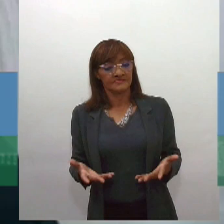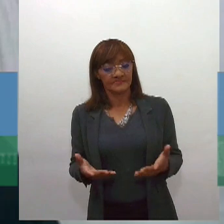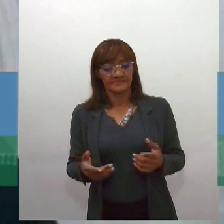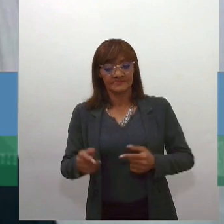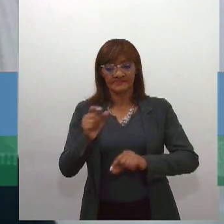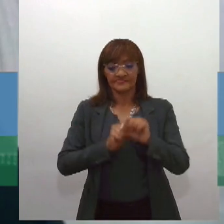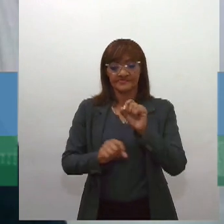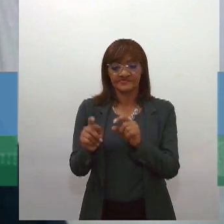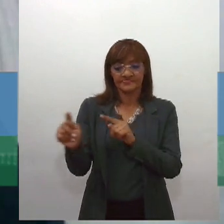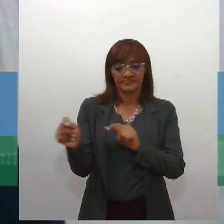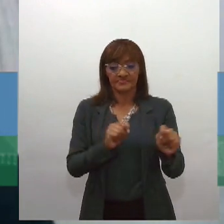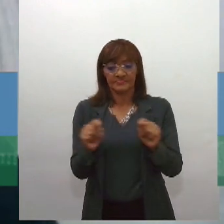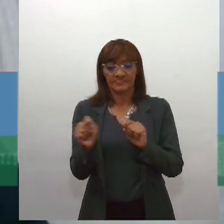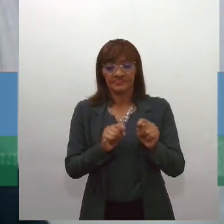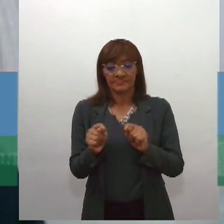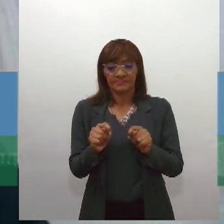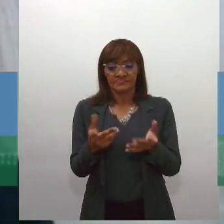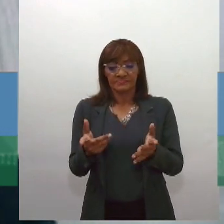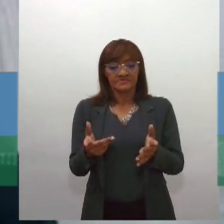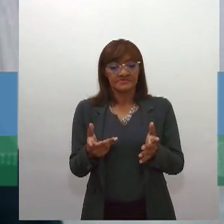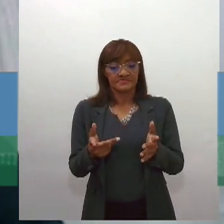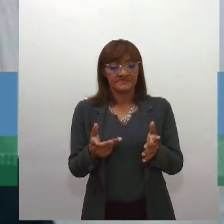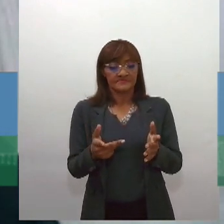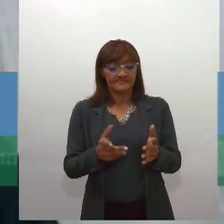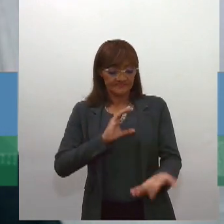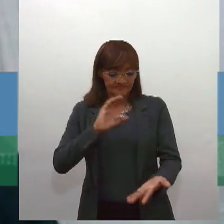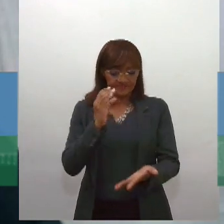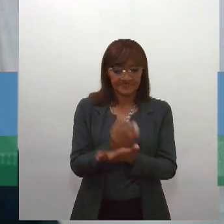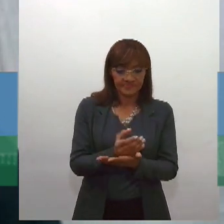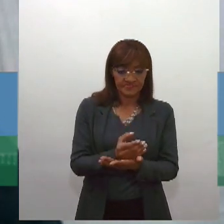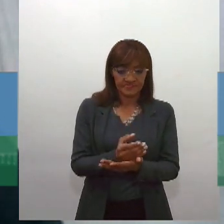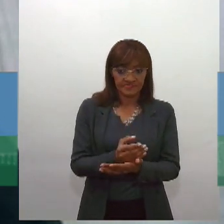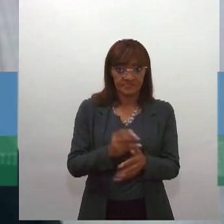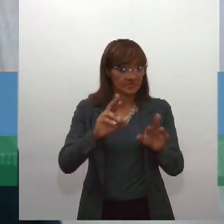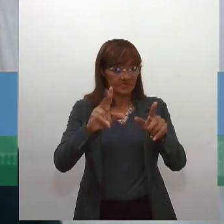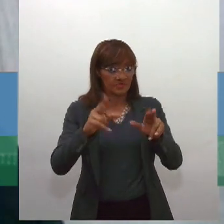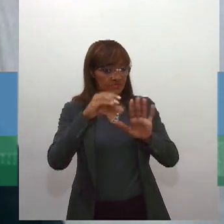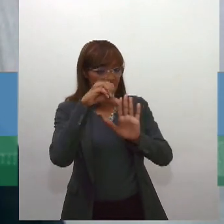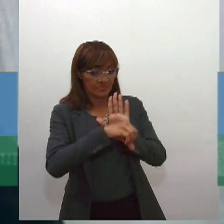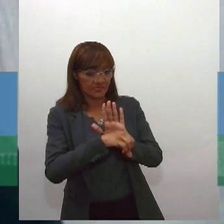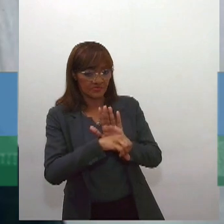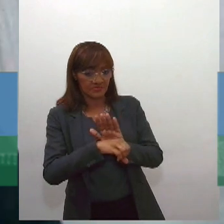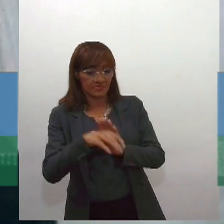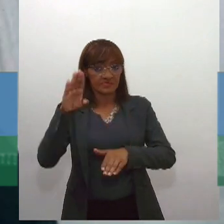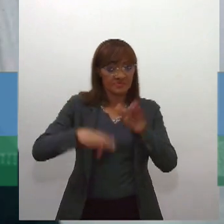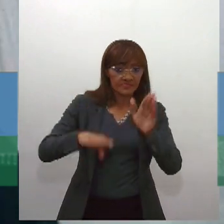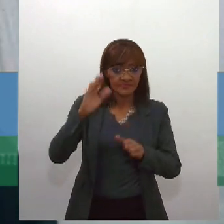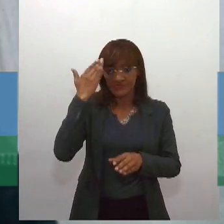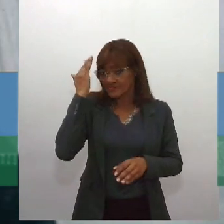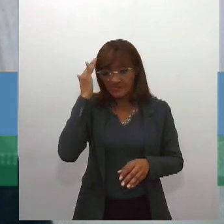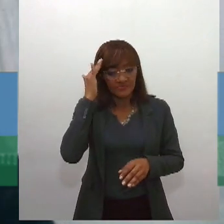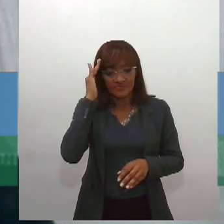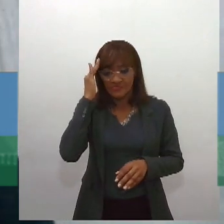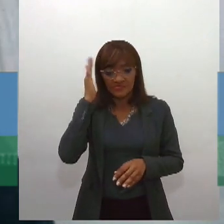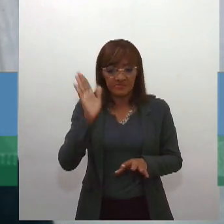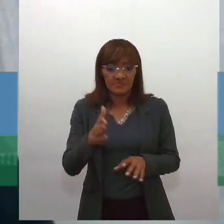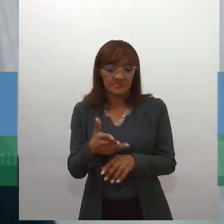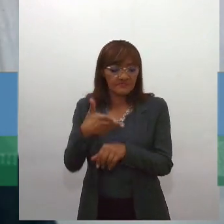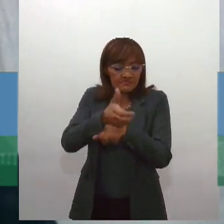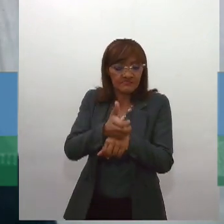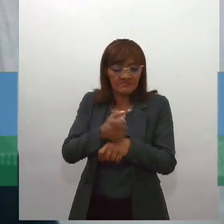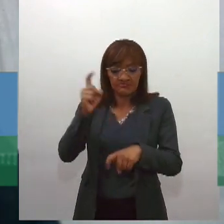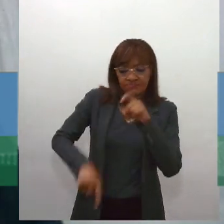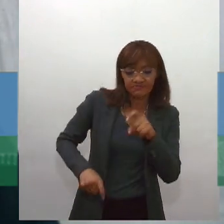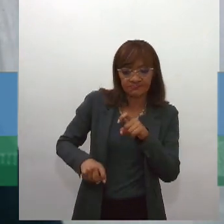crimes. Mas não é um crime, às vezes as pessoas têm dificuldade de entender. Não é um crime assim, matar, roubar, estuprar. É um crime